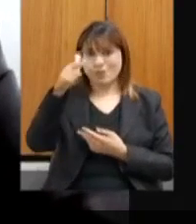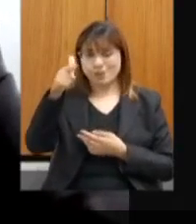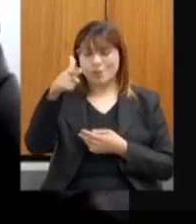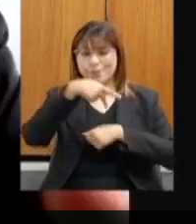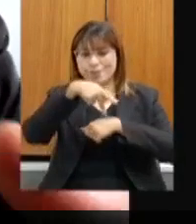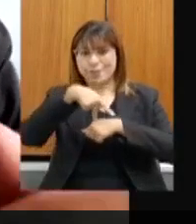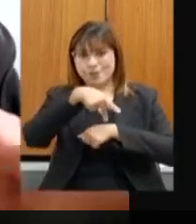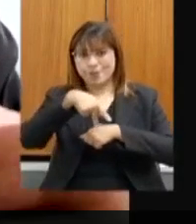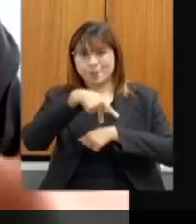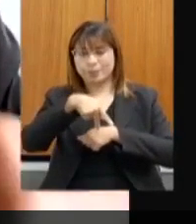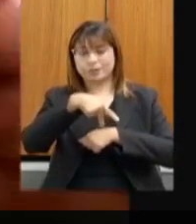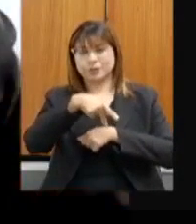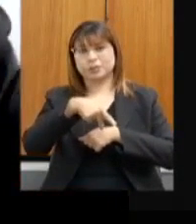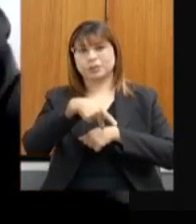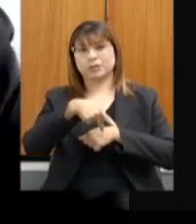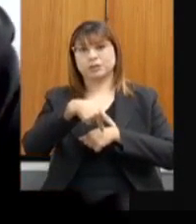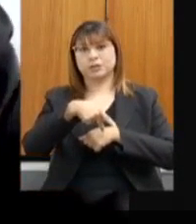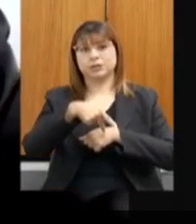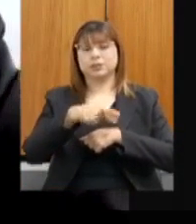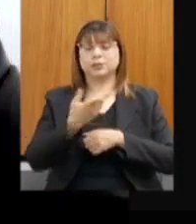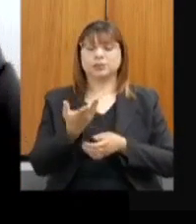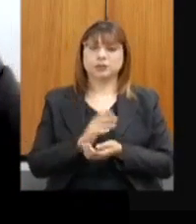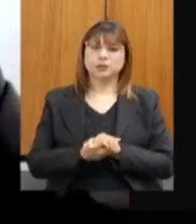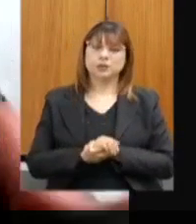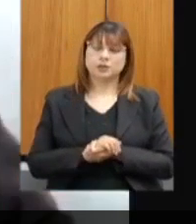baseado em cartas compromissos,